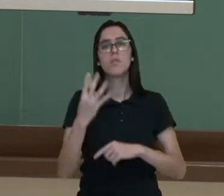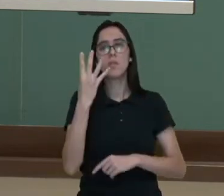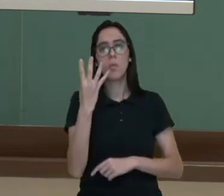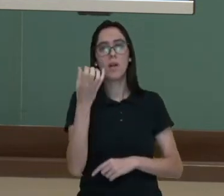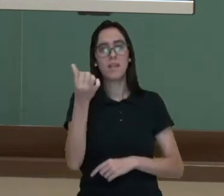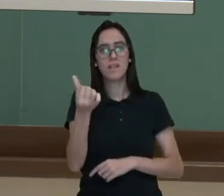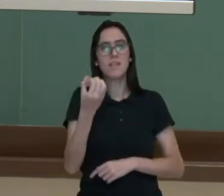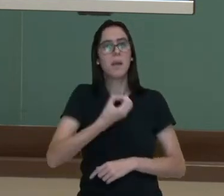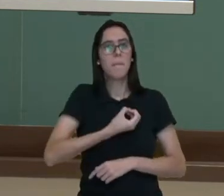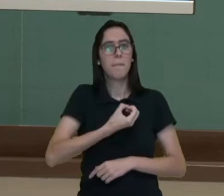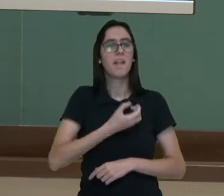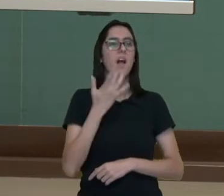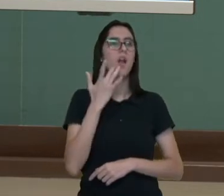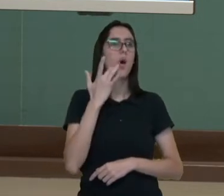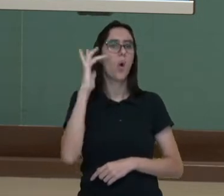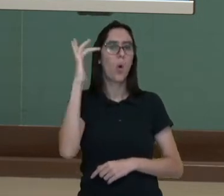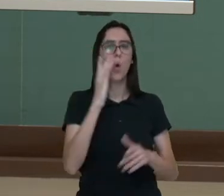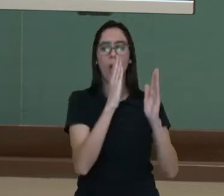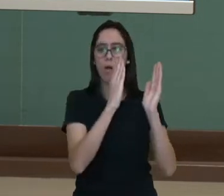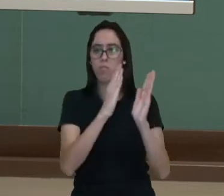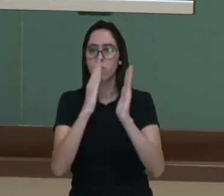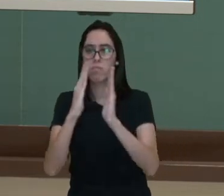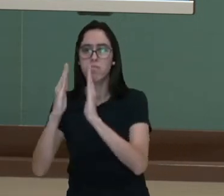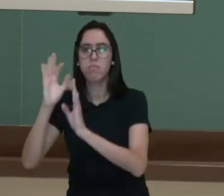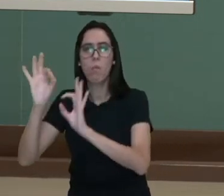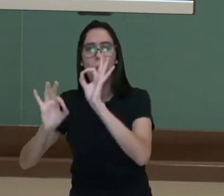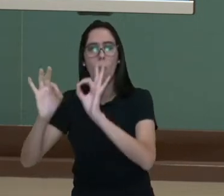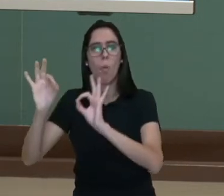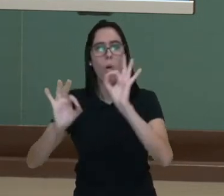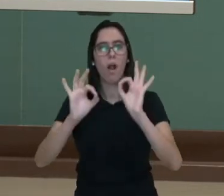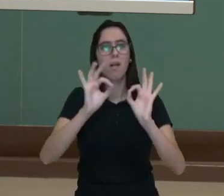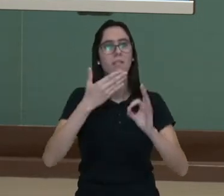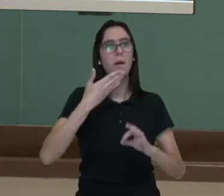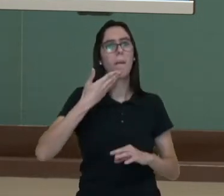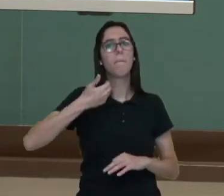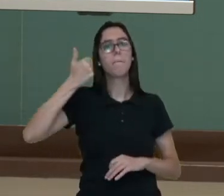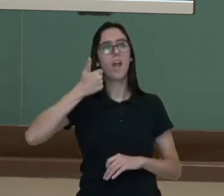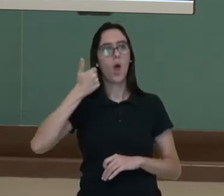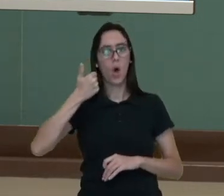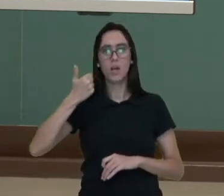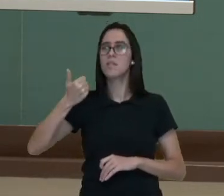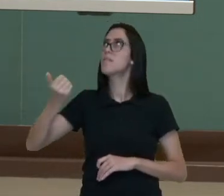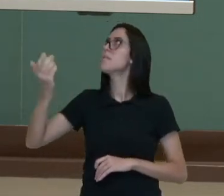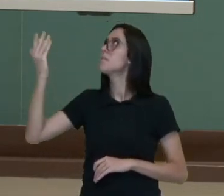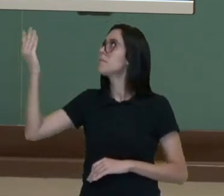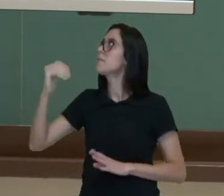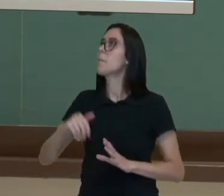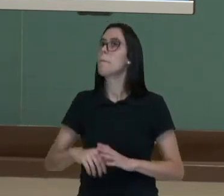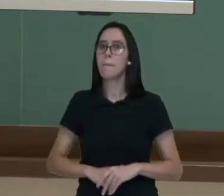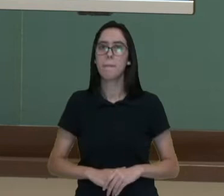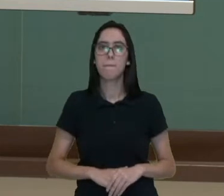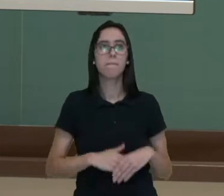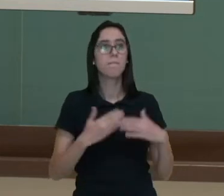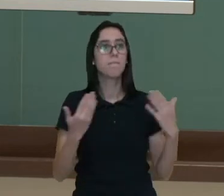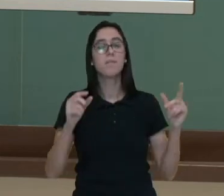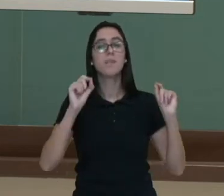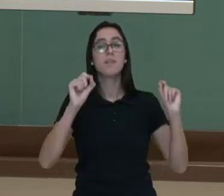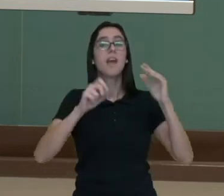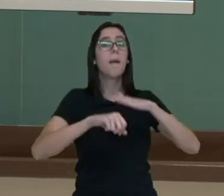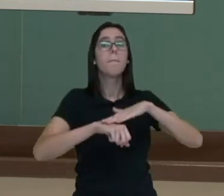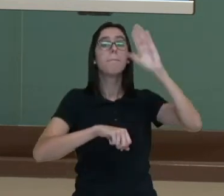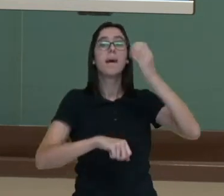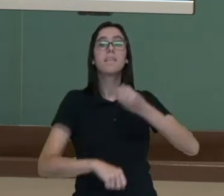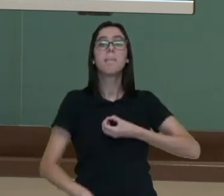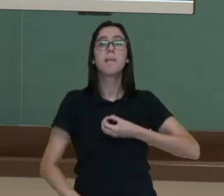ouro, prata, bronze. Então, percebe-se que ela está organizada também aqui, né, por medalhas de ouro. Então, quem tem mais medalhas de